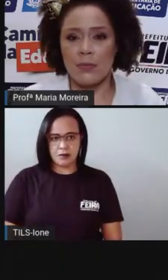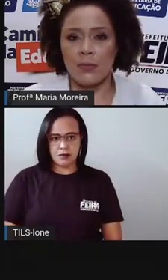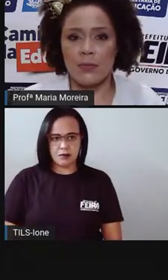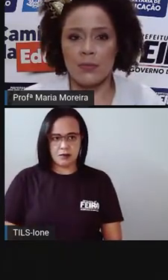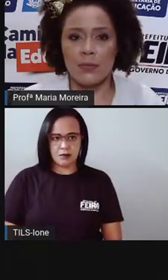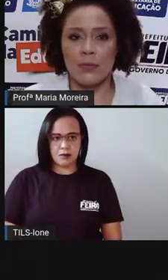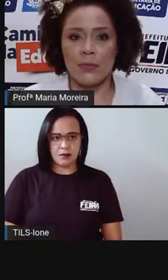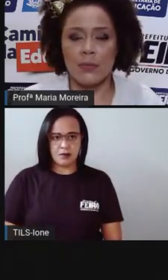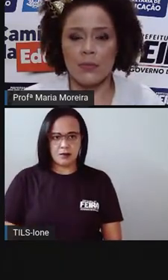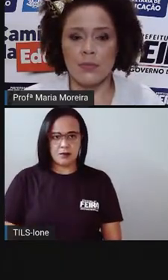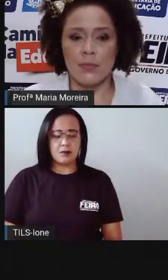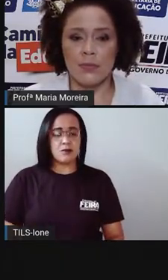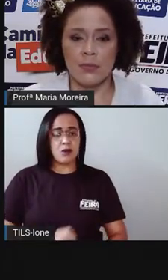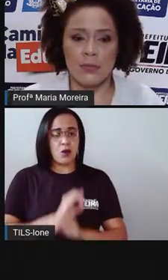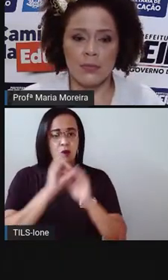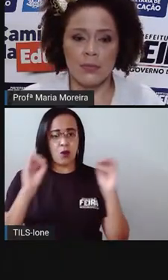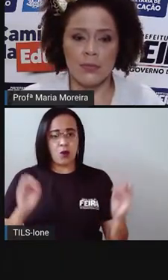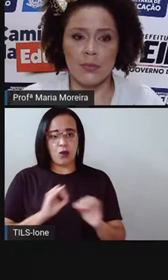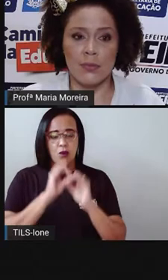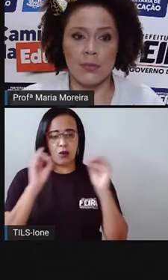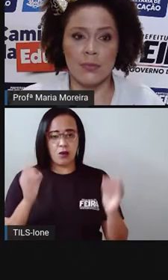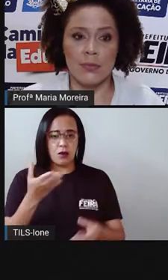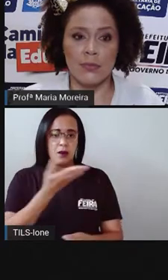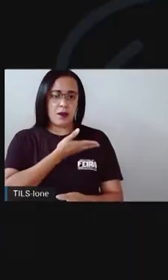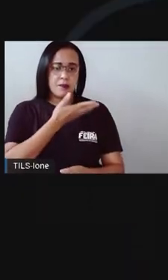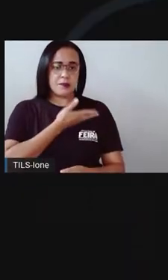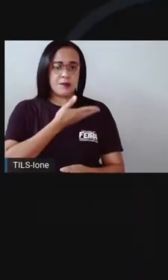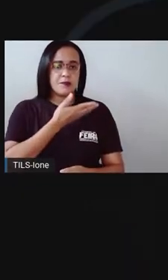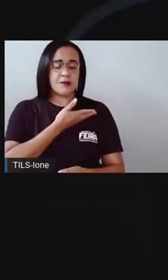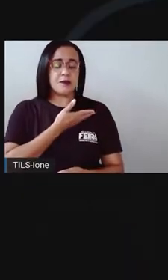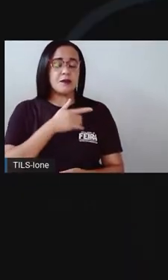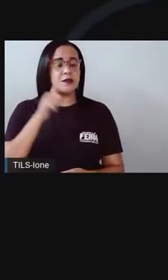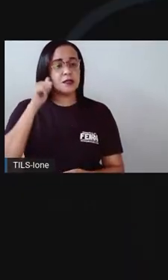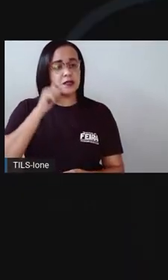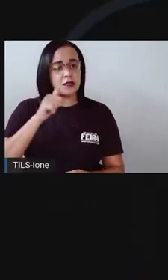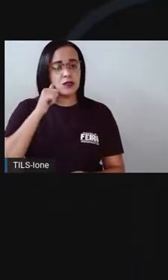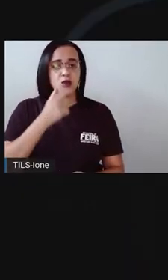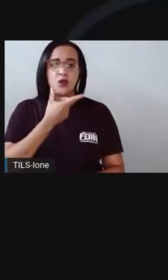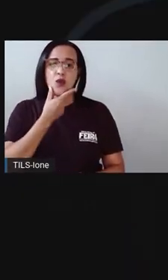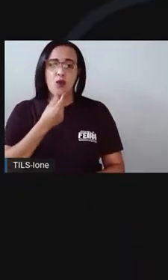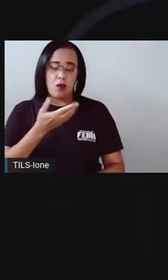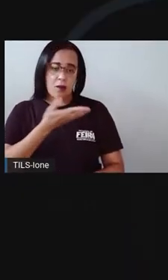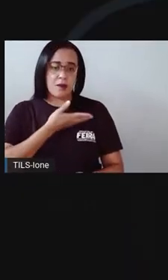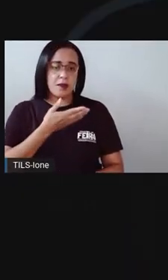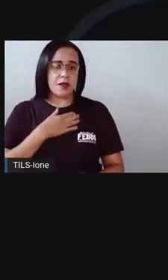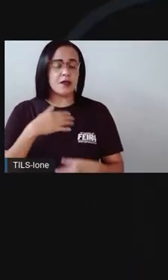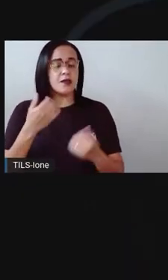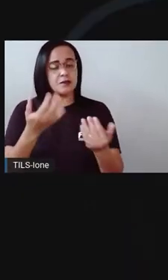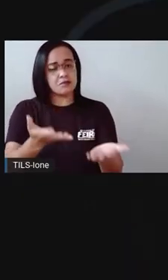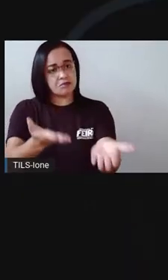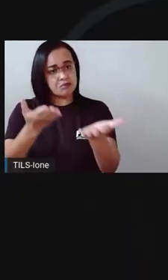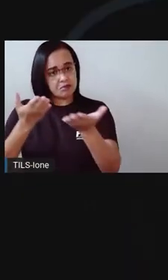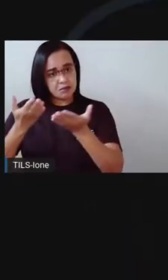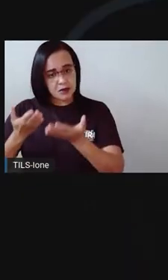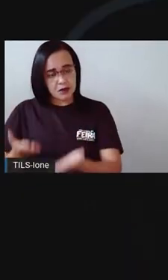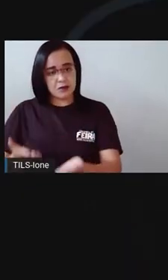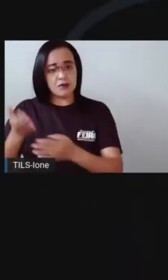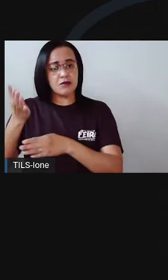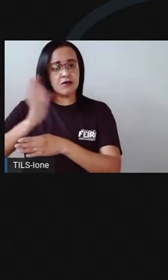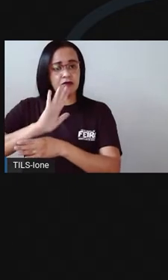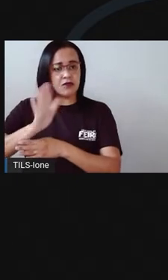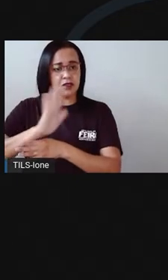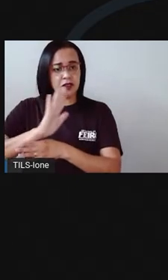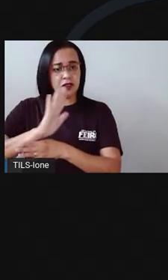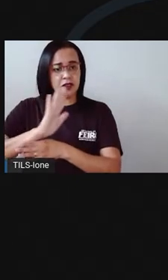Olá, meu amigo ou minha amiga, tudo bem com você? Seja muito bem-vindo ou bem-vinda a mais um vídeo da Khan Academy